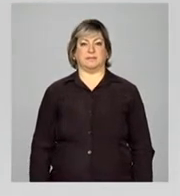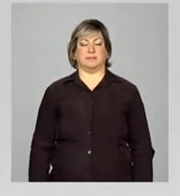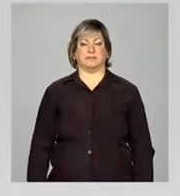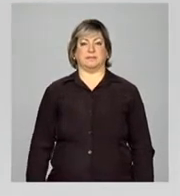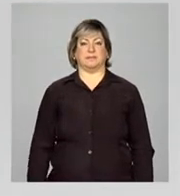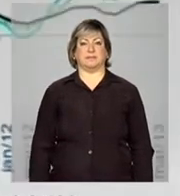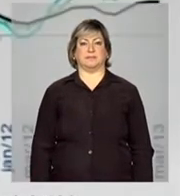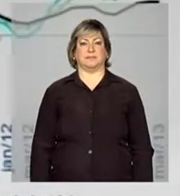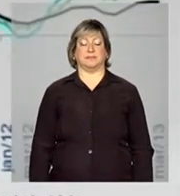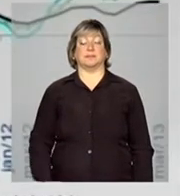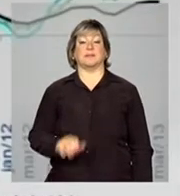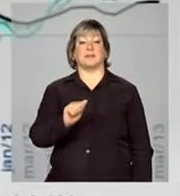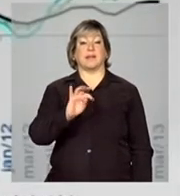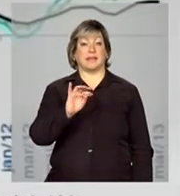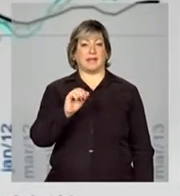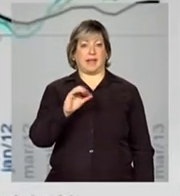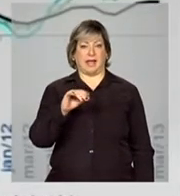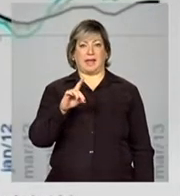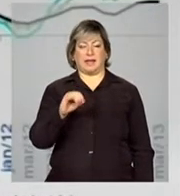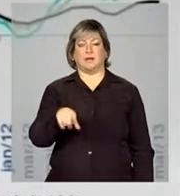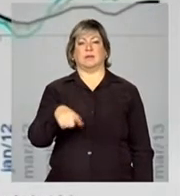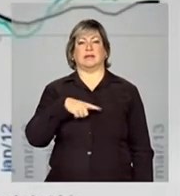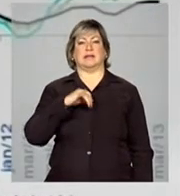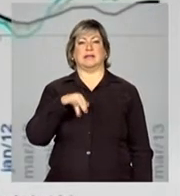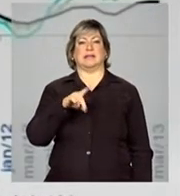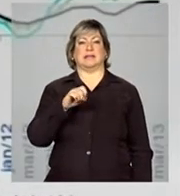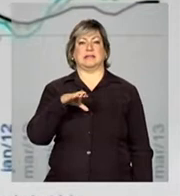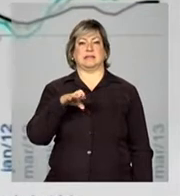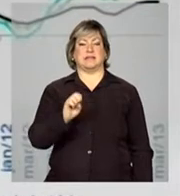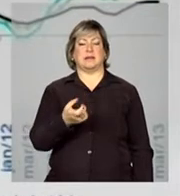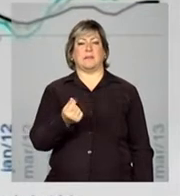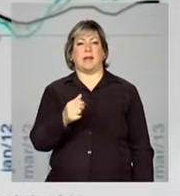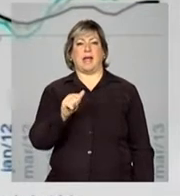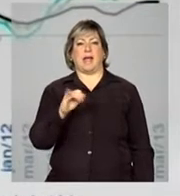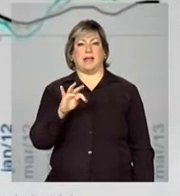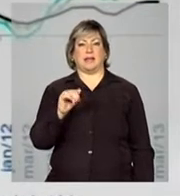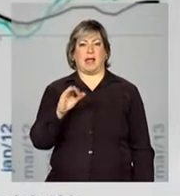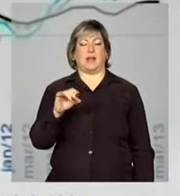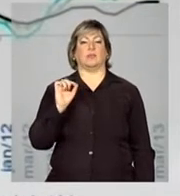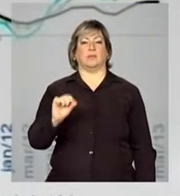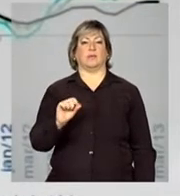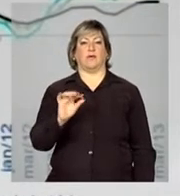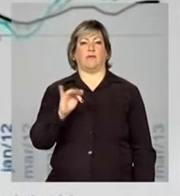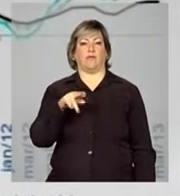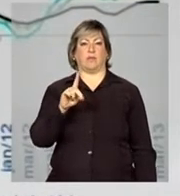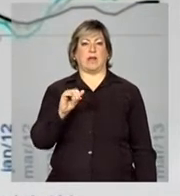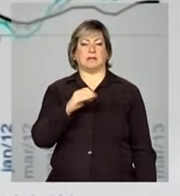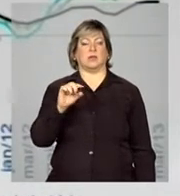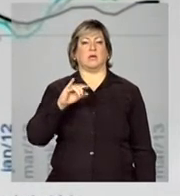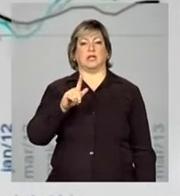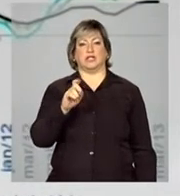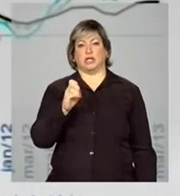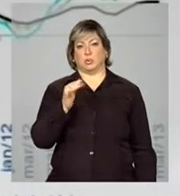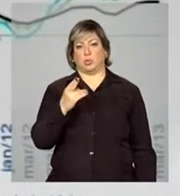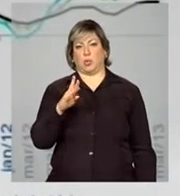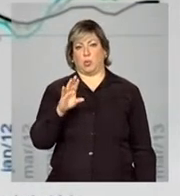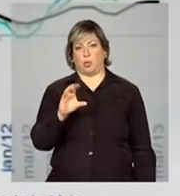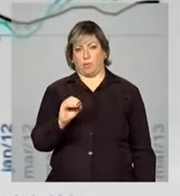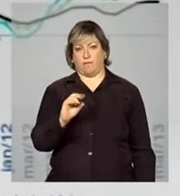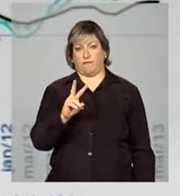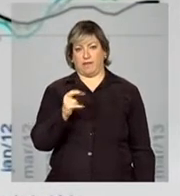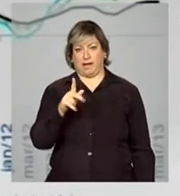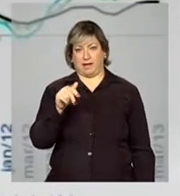No atacado, aí a gente utiliza o índice de preço atacado da Fundação Getúlio Vargas, a gente observa movimento